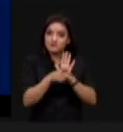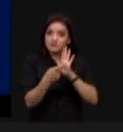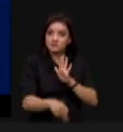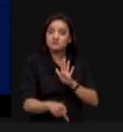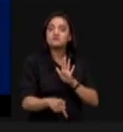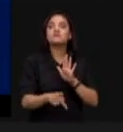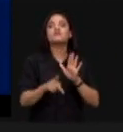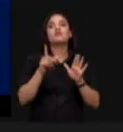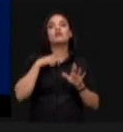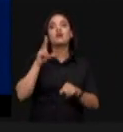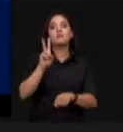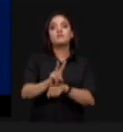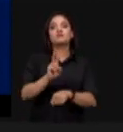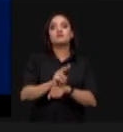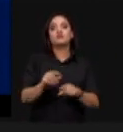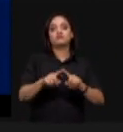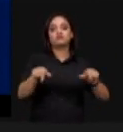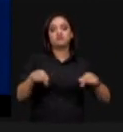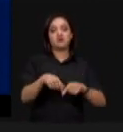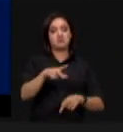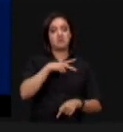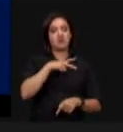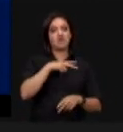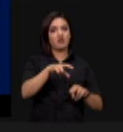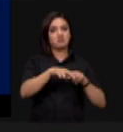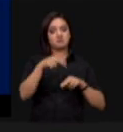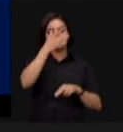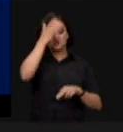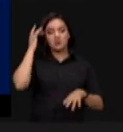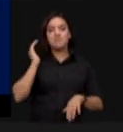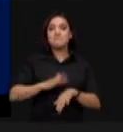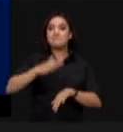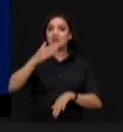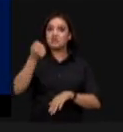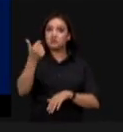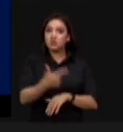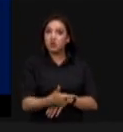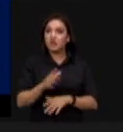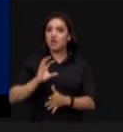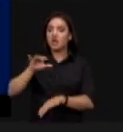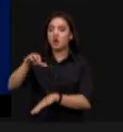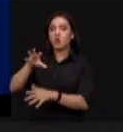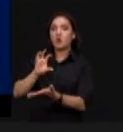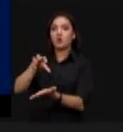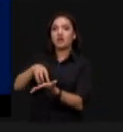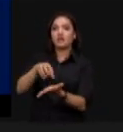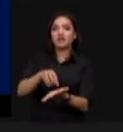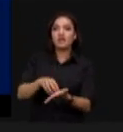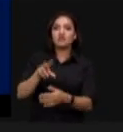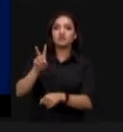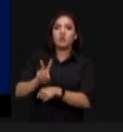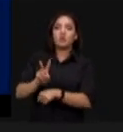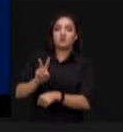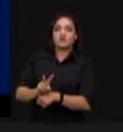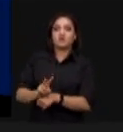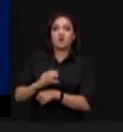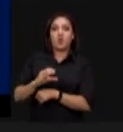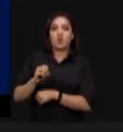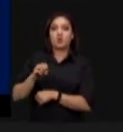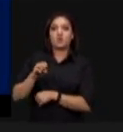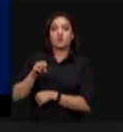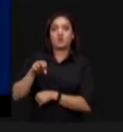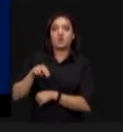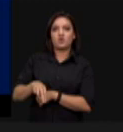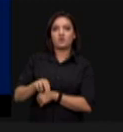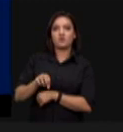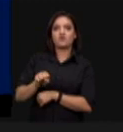sendo preservada em propriedade privada por esses produtores, mais do que as unidades de conservação e do que as terras indígenas. Mas tudo